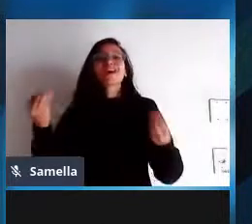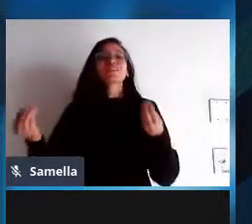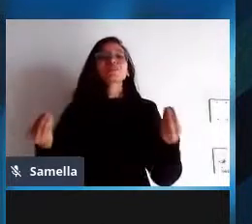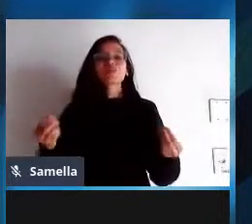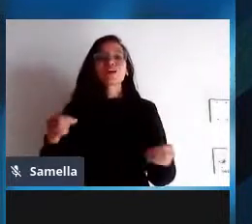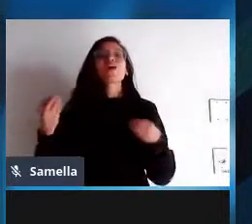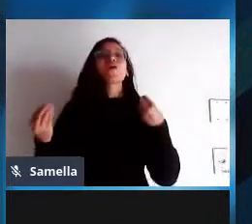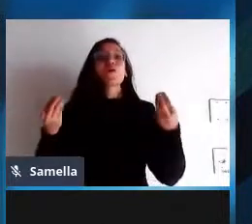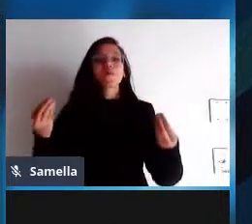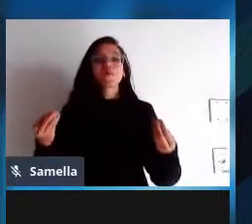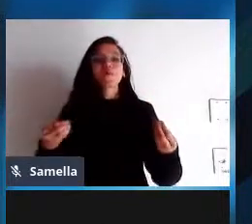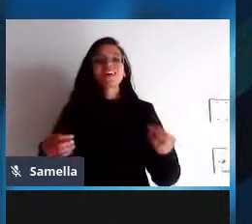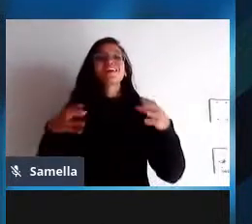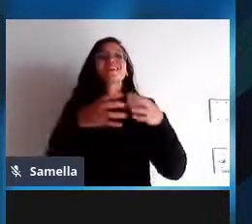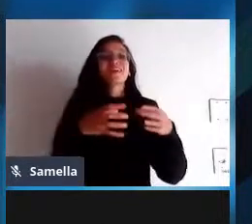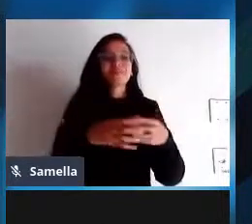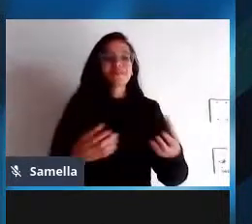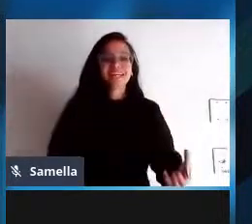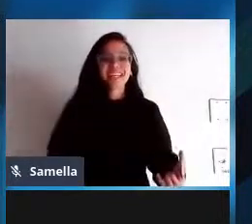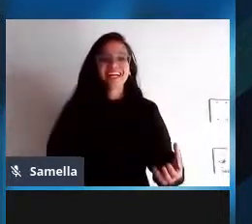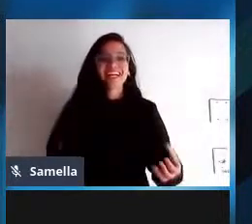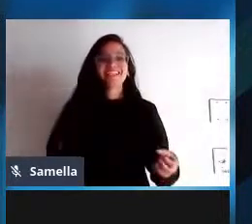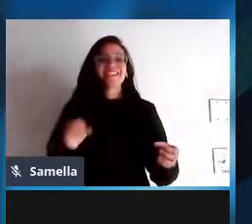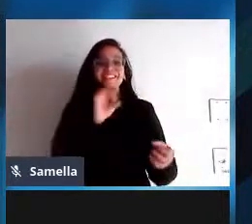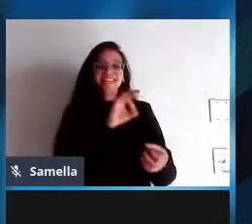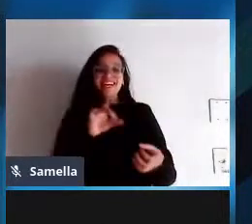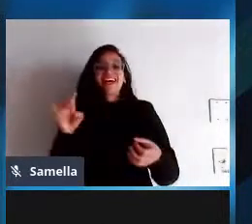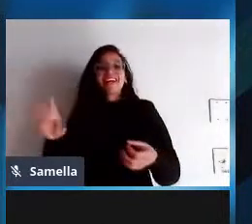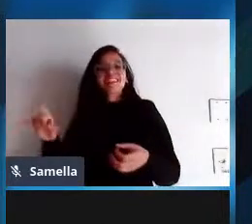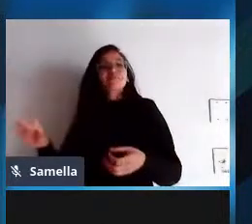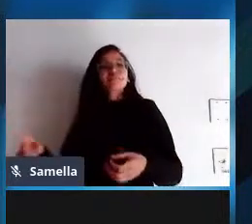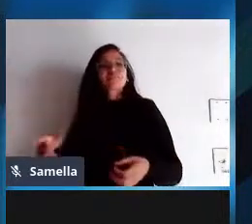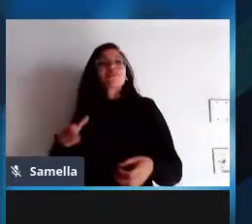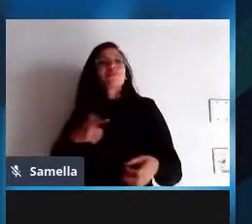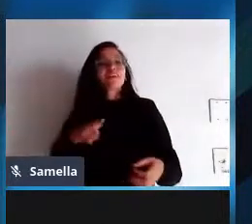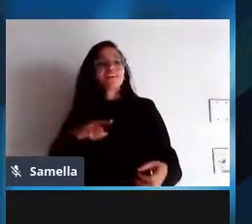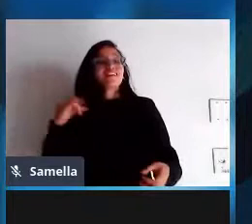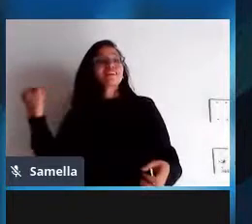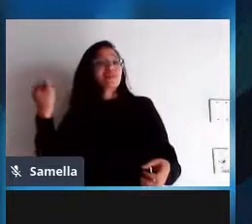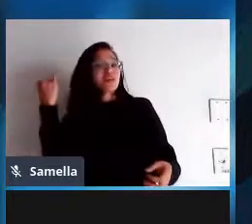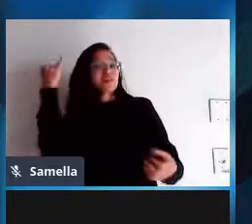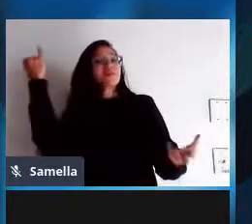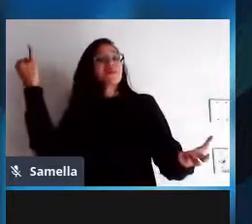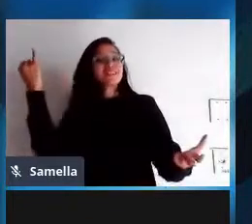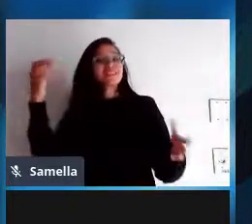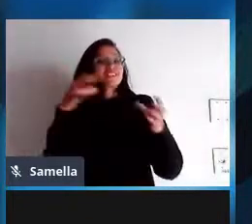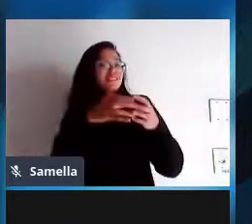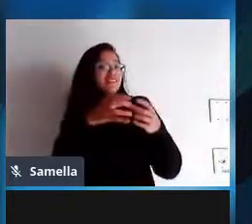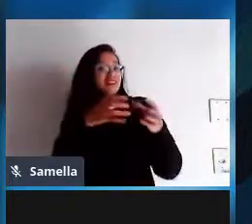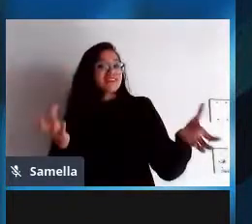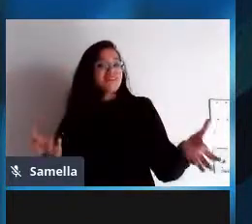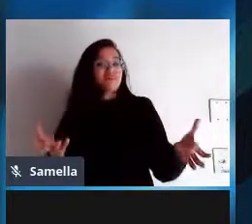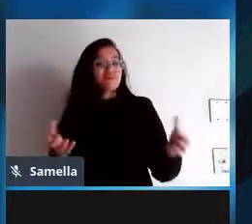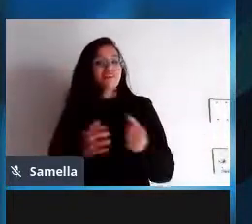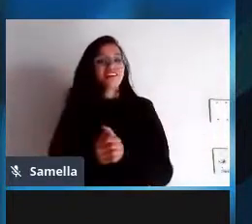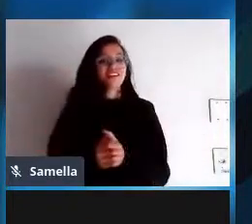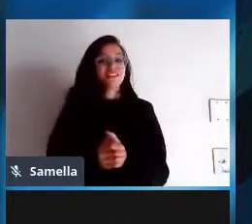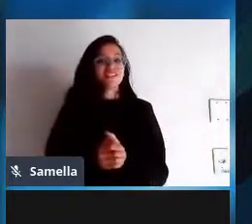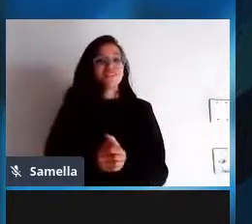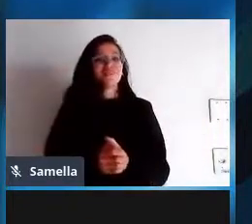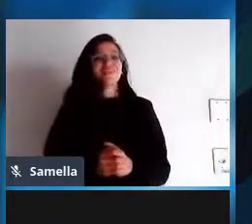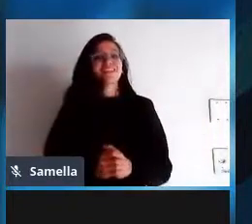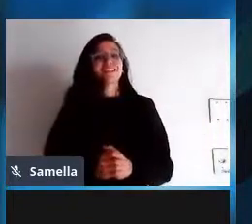tá nos dias de hoje não é muito diferente quantos de vocês chegam lá no fórum ou